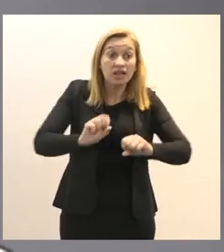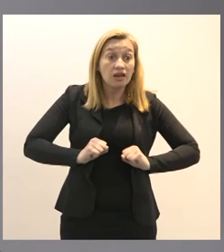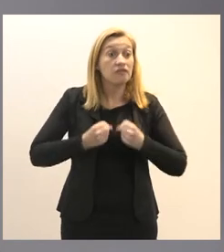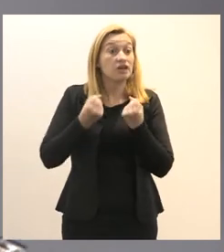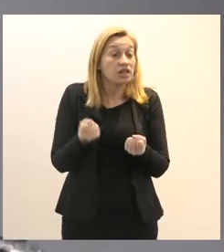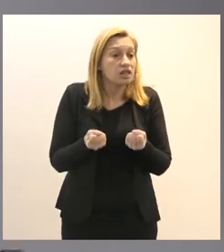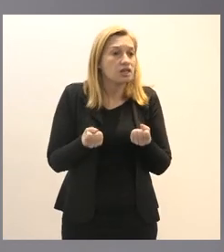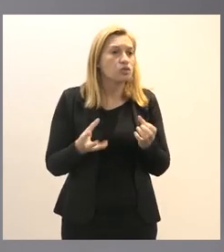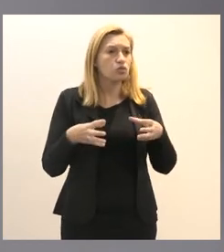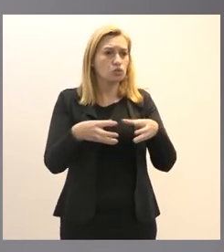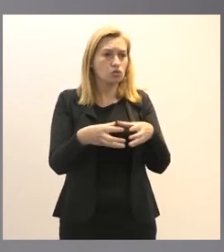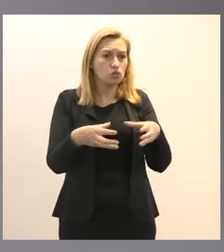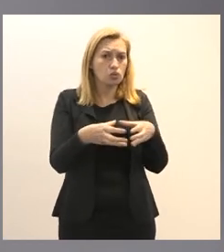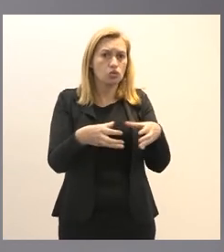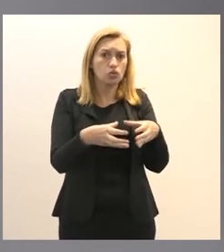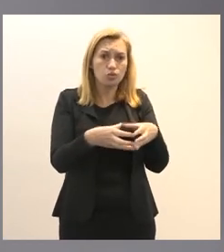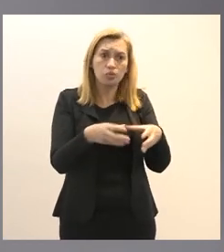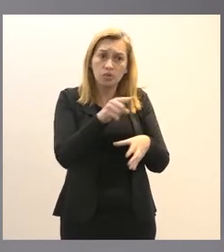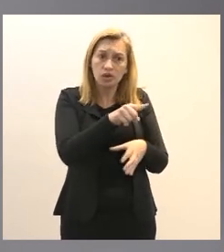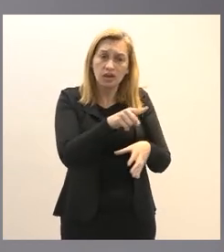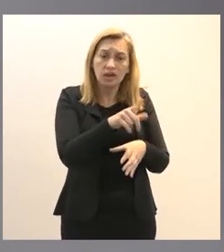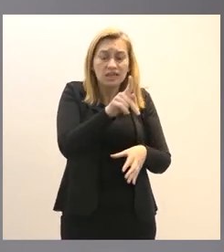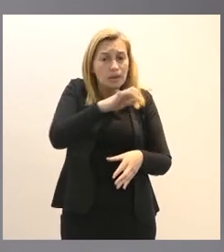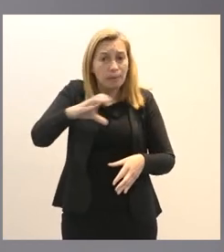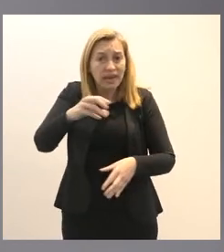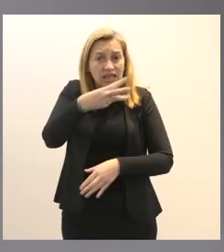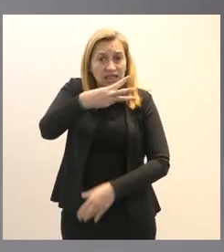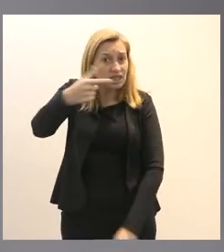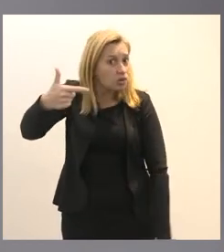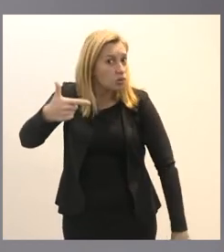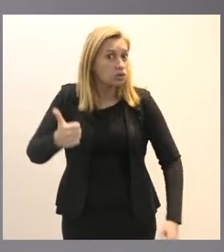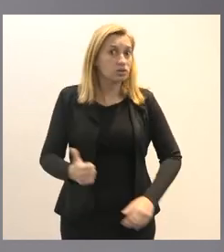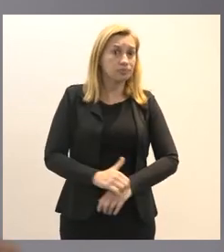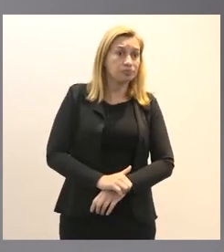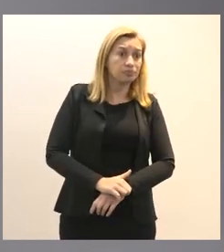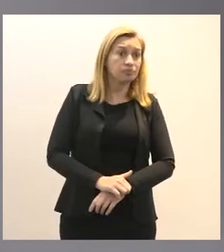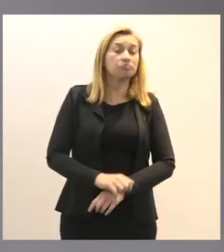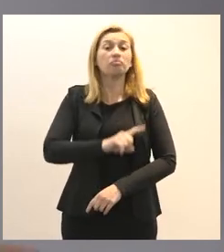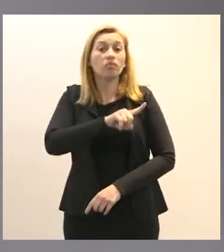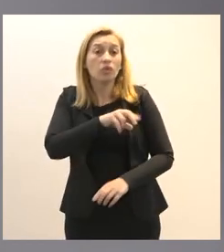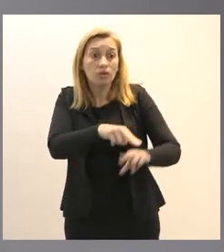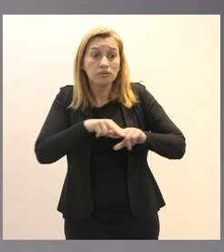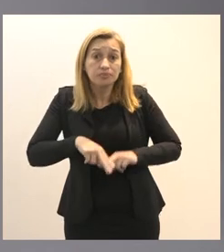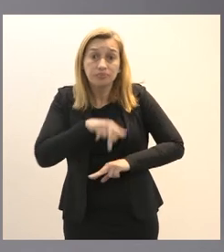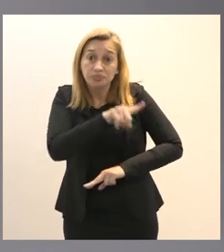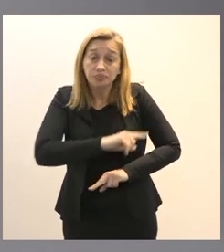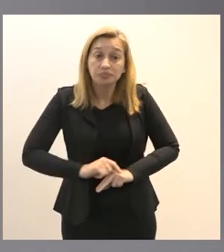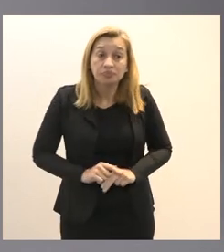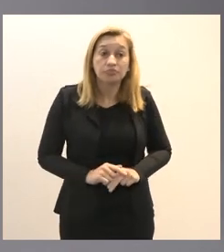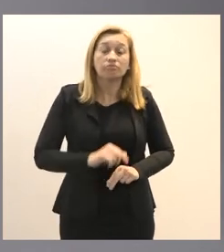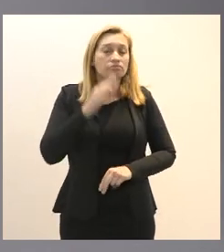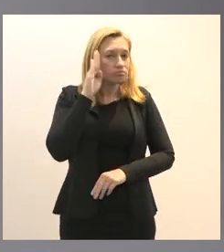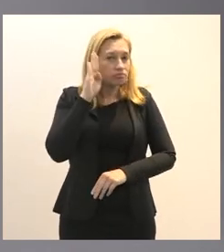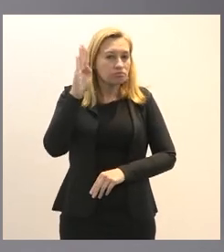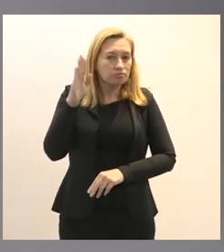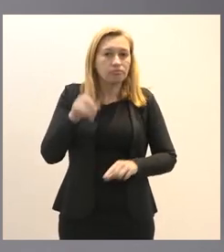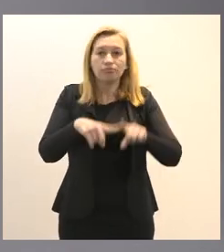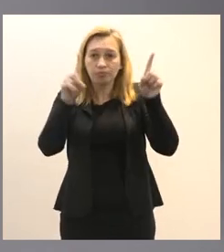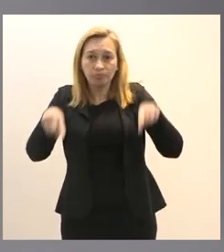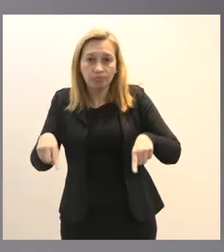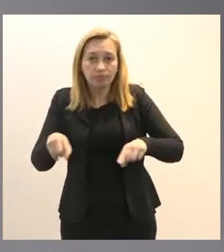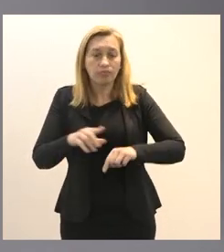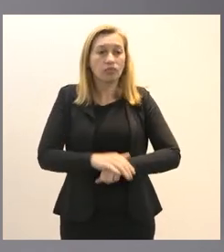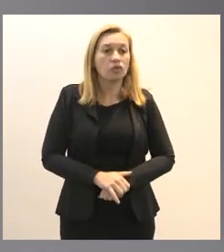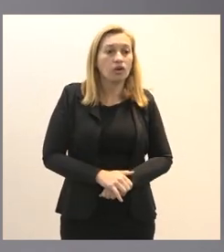grande mídia essa PEC 32 e é por isso que principalmente os servidores